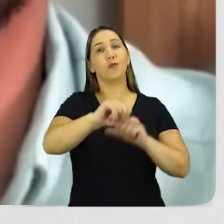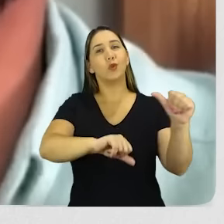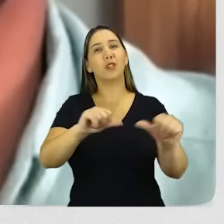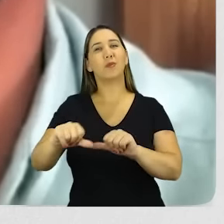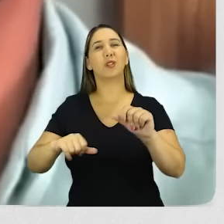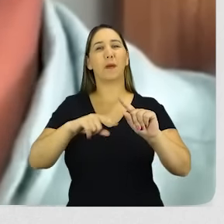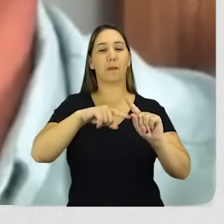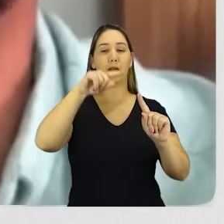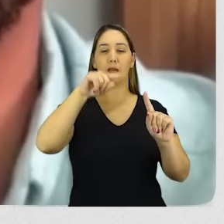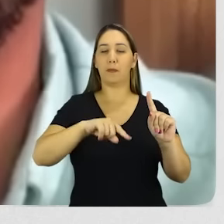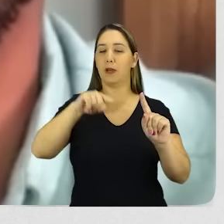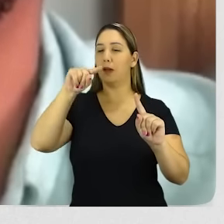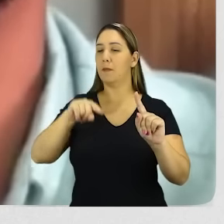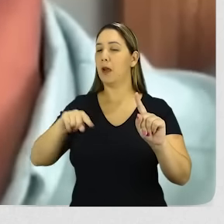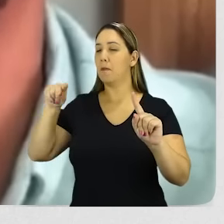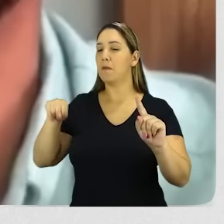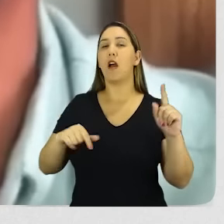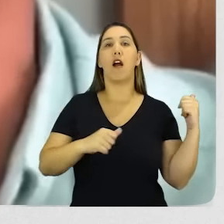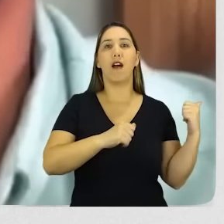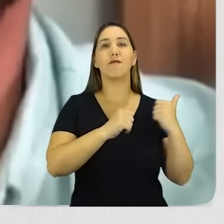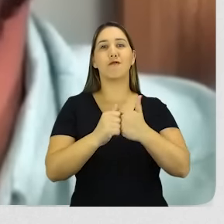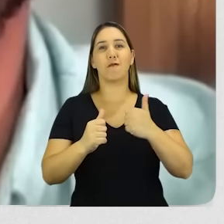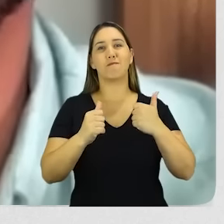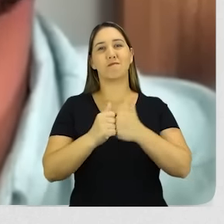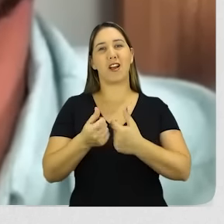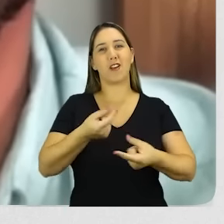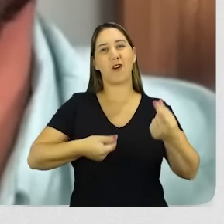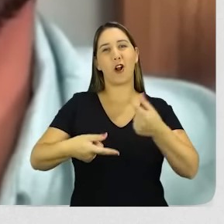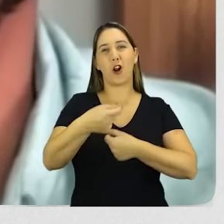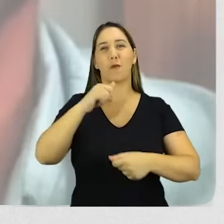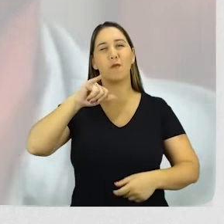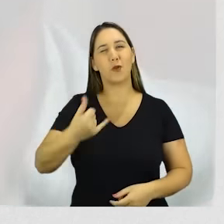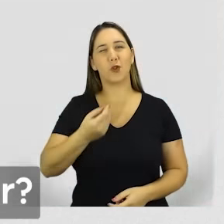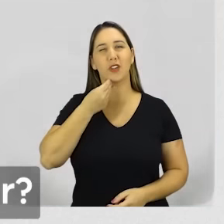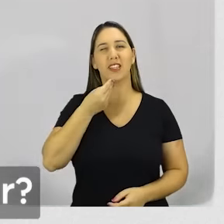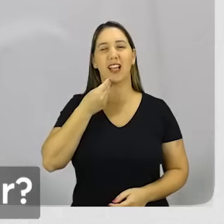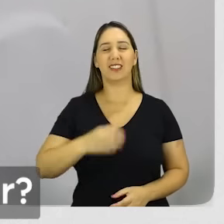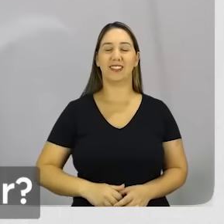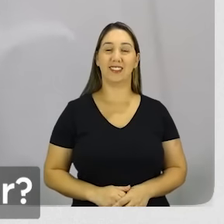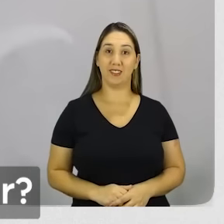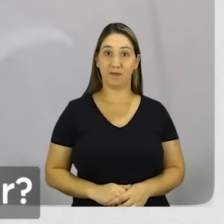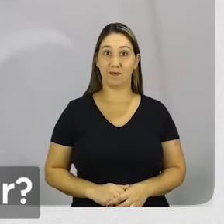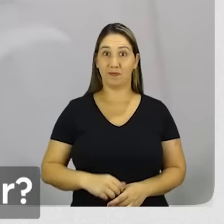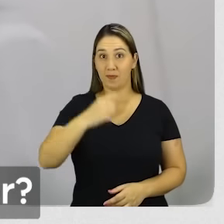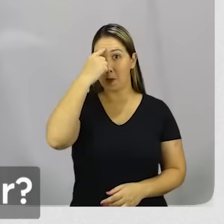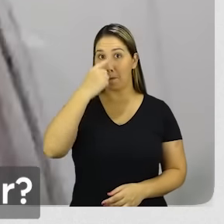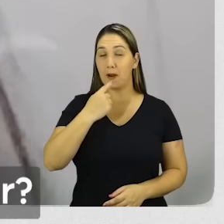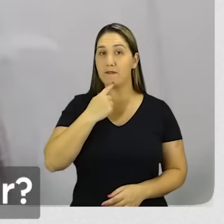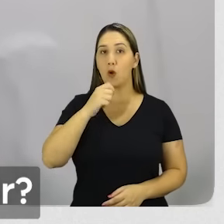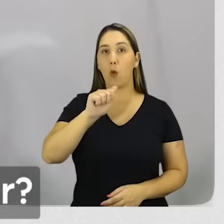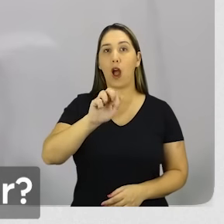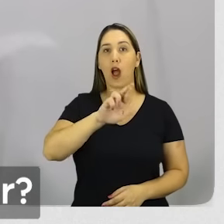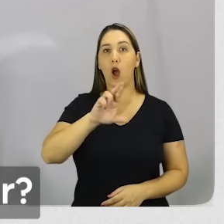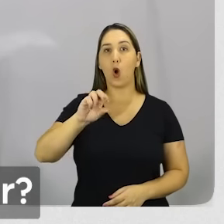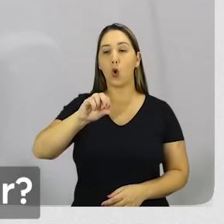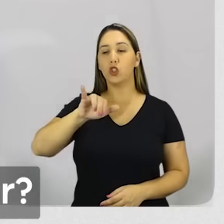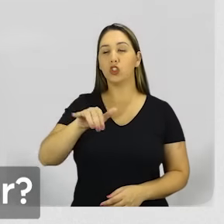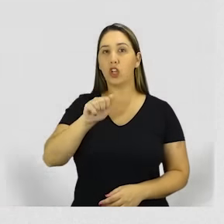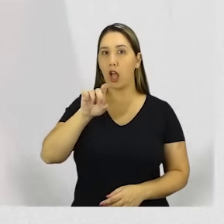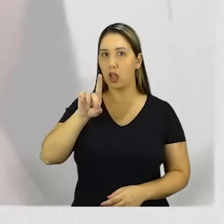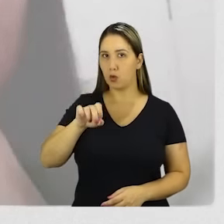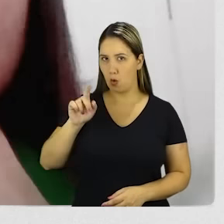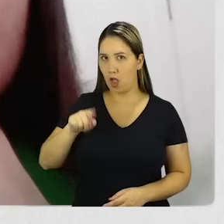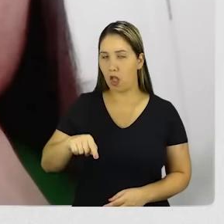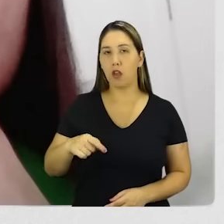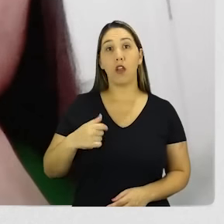a posição em linha com o que o cenário econômico vem nos trazendo de oportunidade. Então, no caso, é um perfil mais arrojado de investidor?